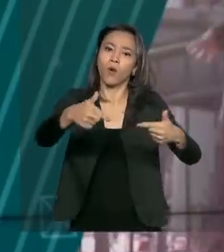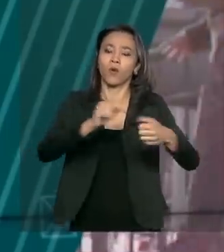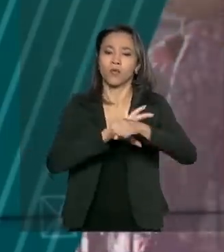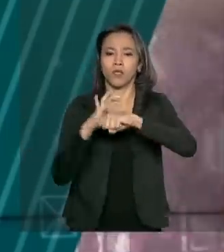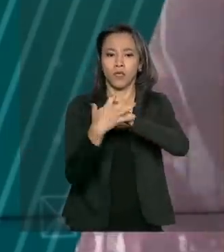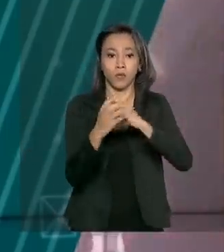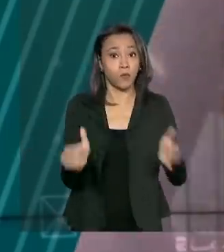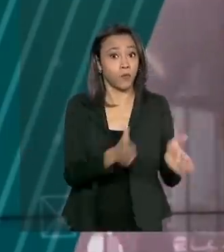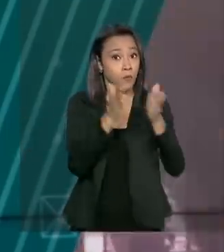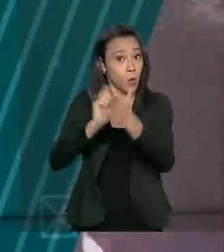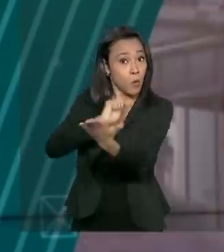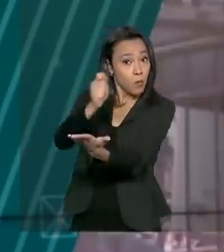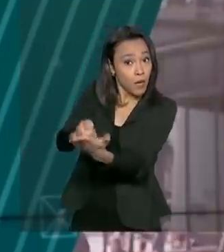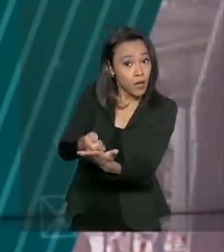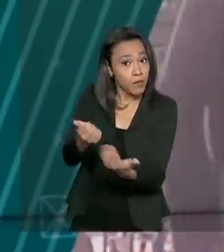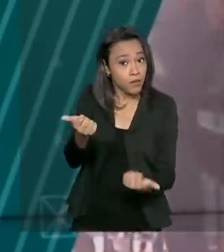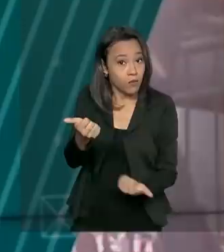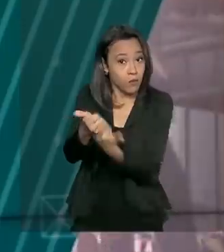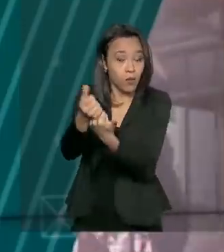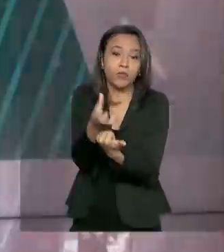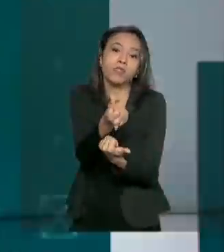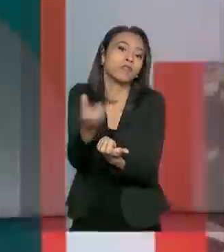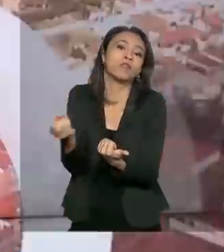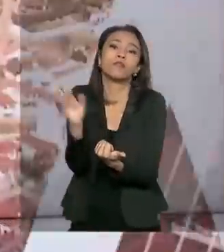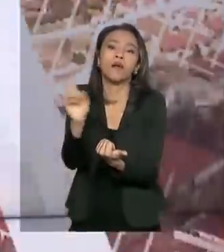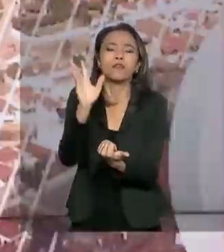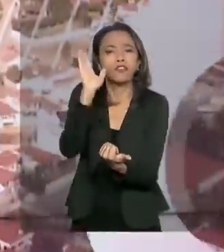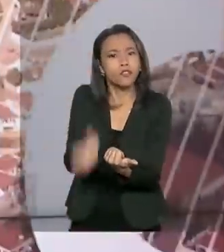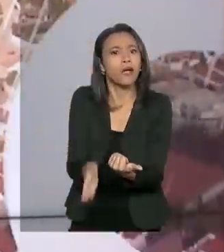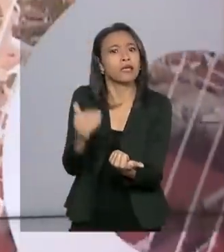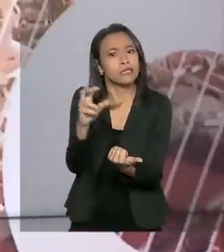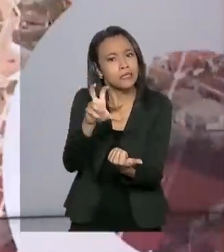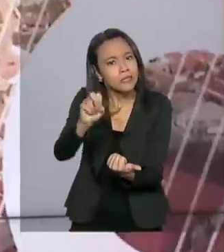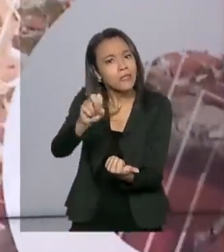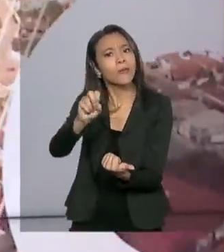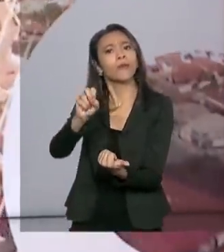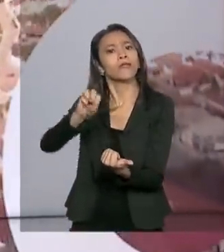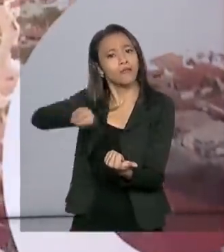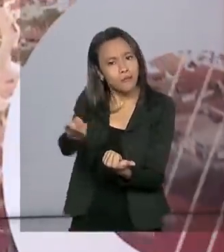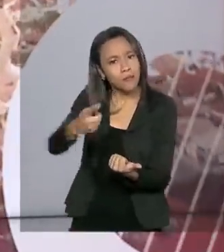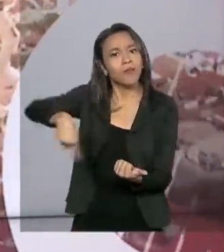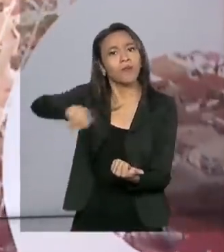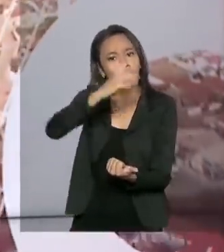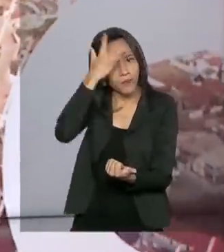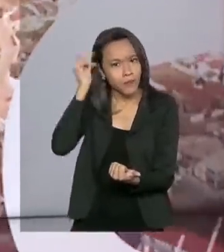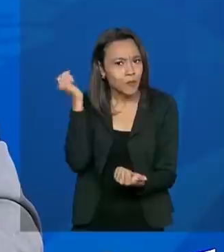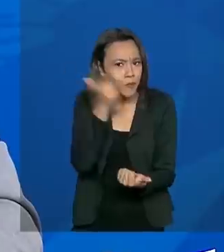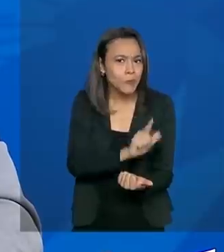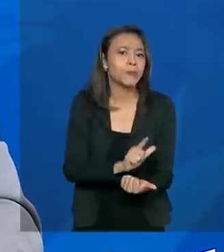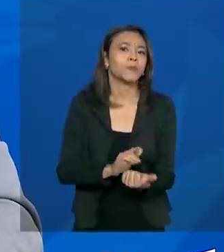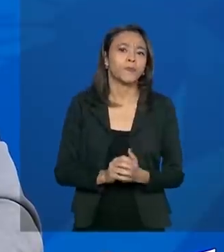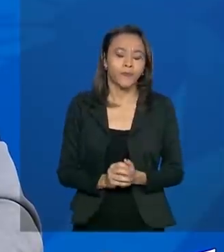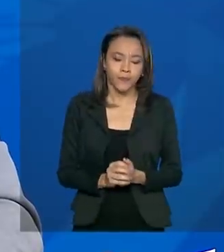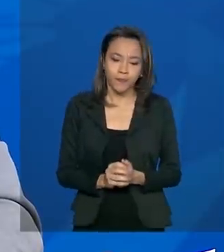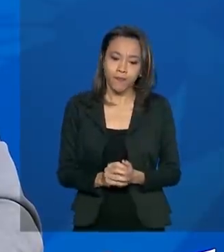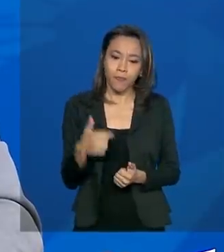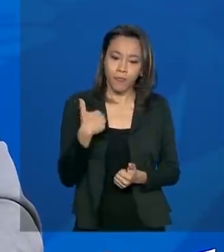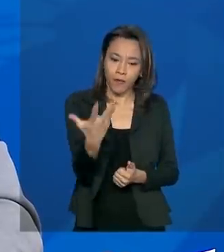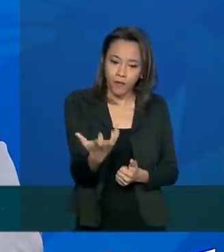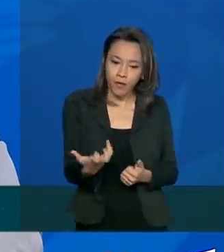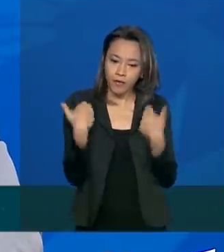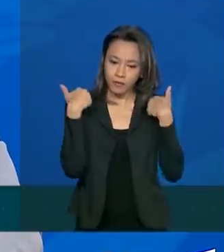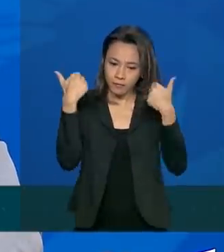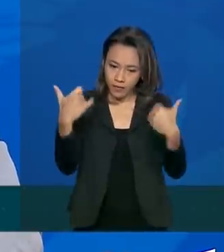emergencial de R$ 600, por exemplo, já ultrapassa 50 milhões de beneficiados. Eu queria destacar que